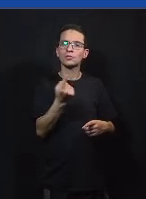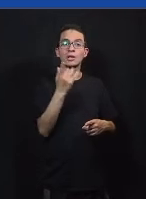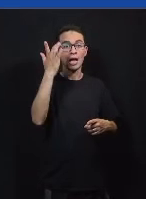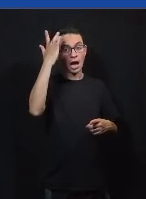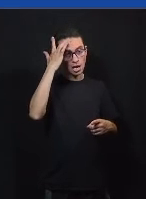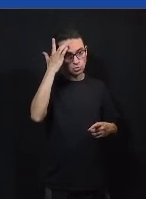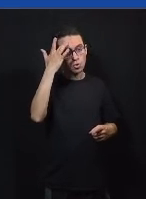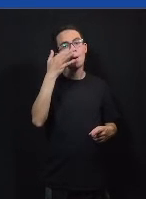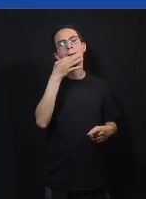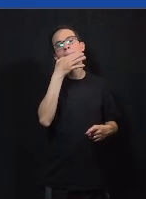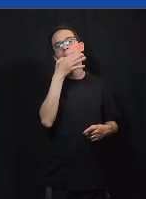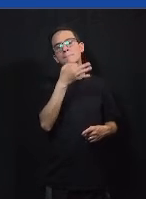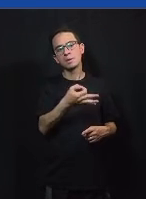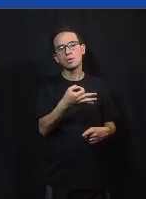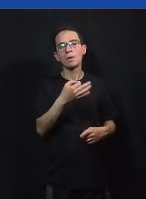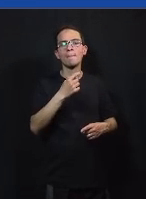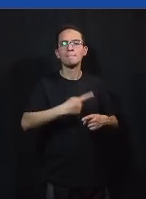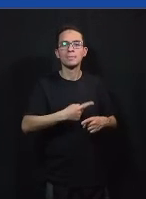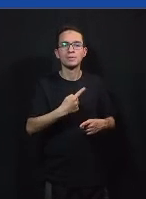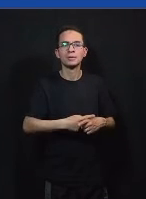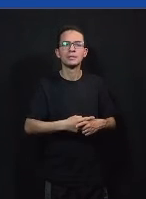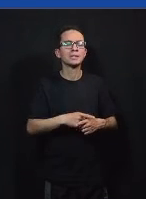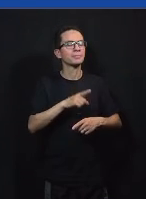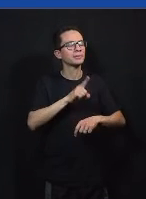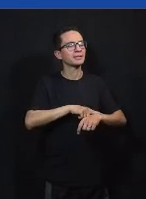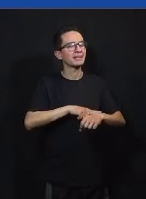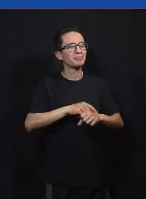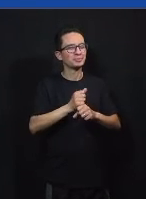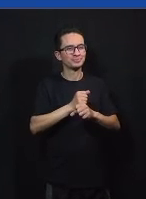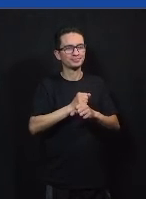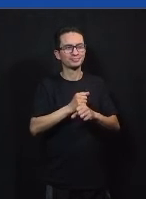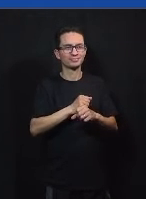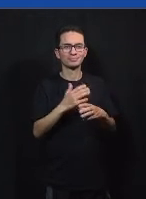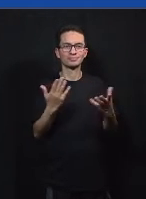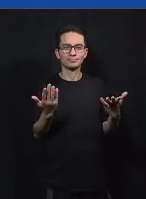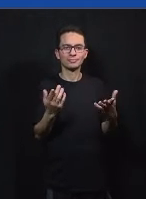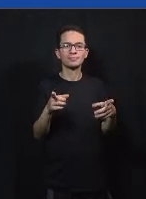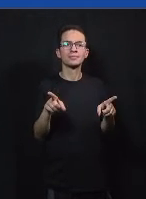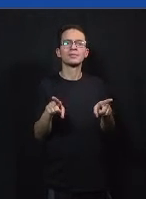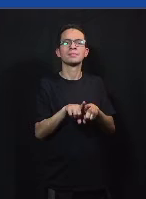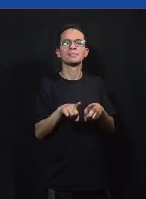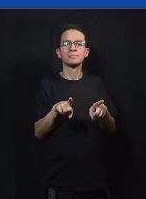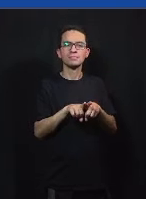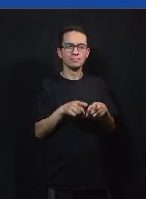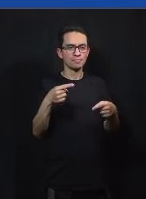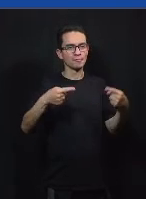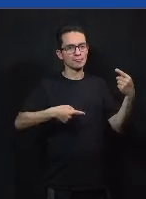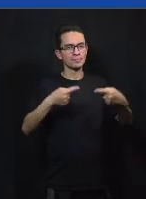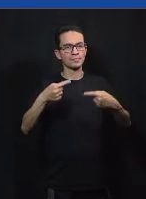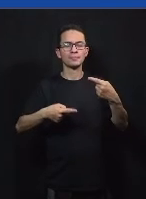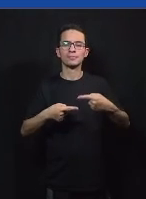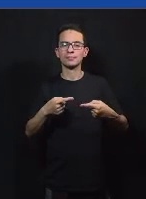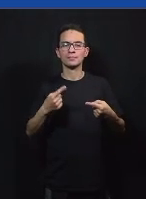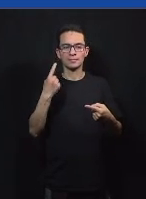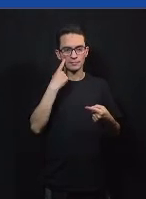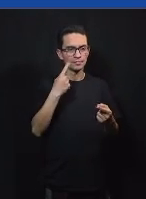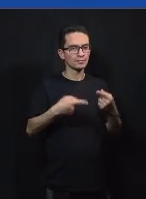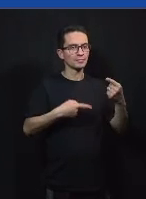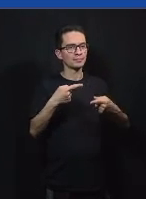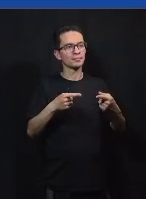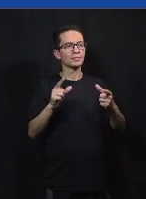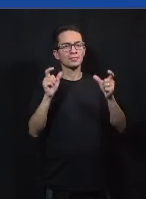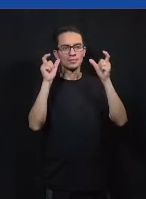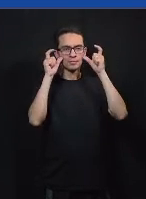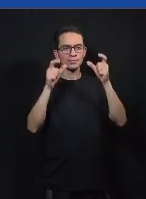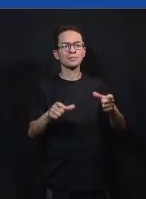que isso exemplifica muito bem o que é o objetivo de um debate o objetivo de um debate não é ganhar isso